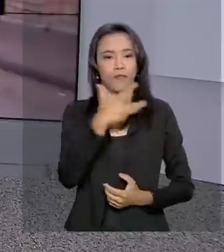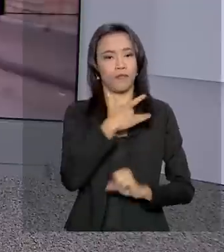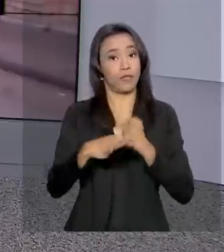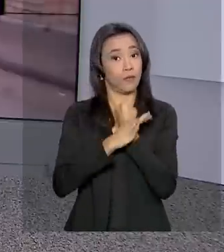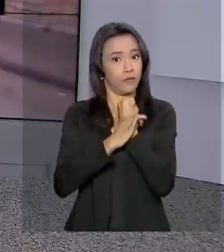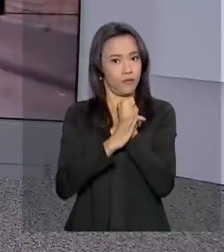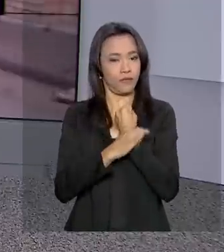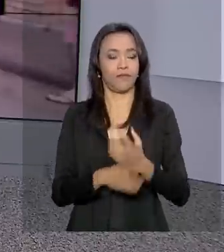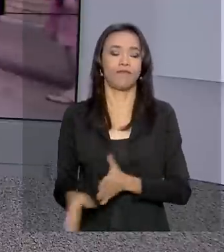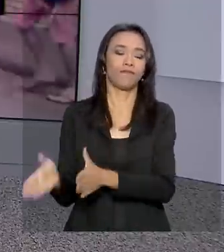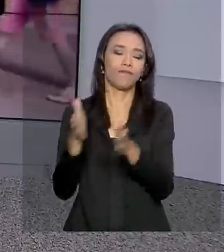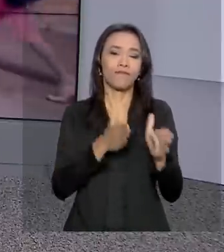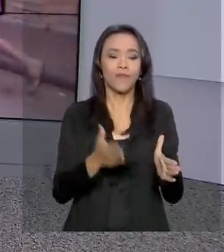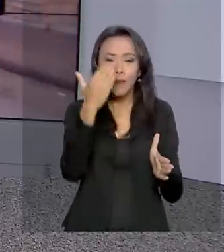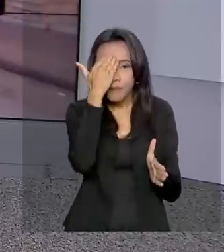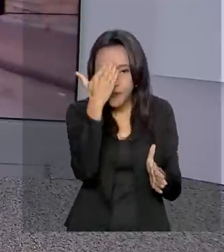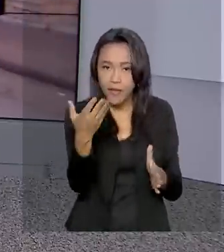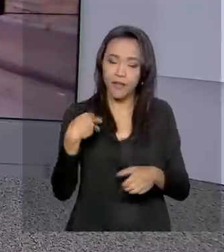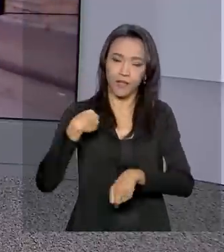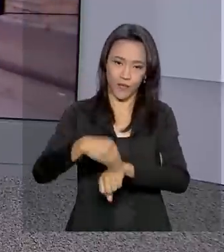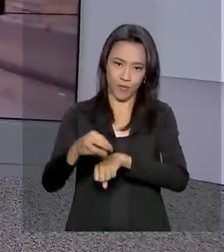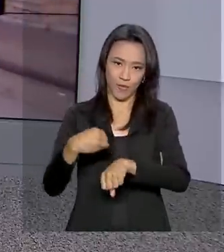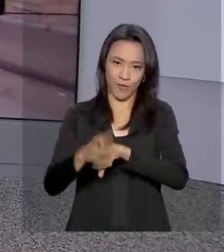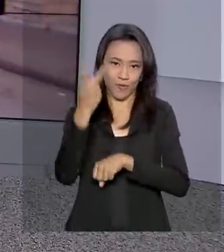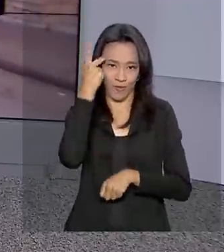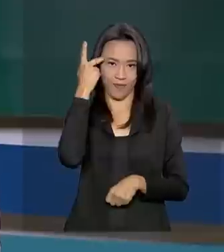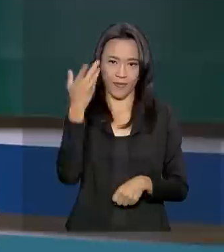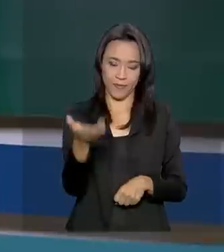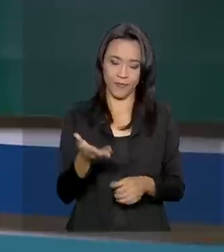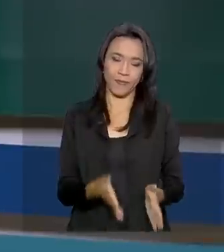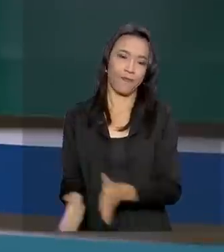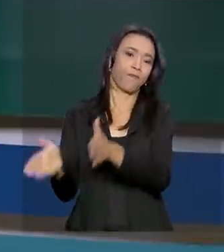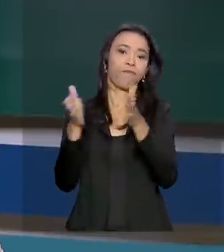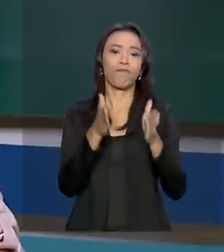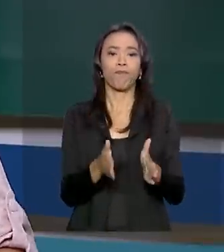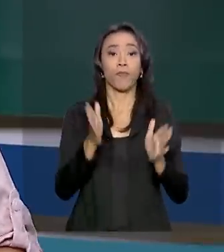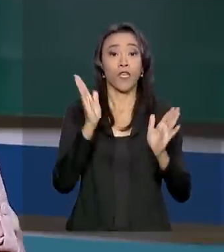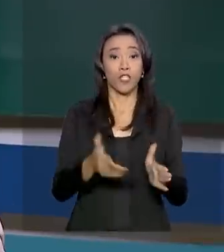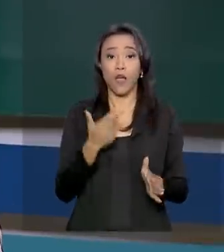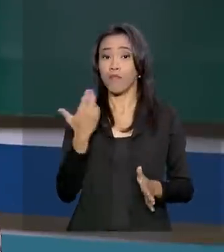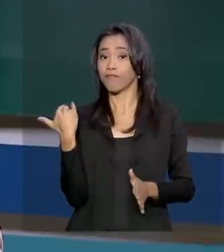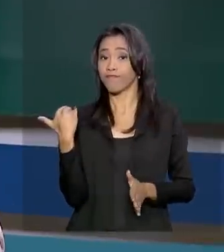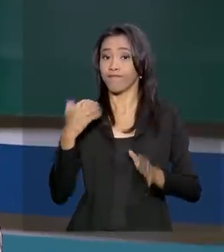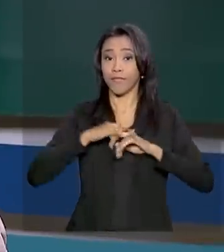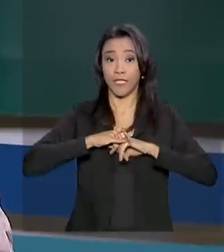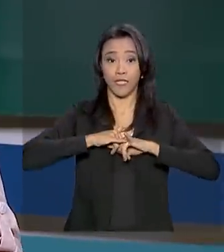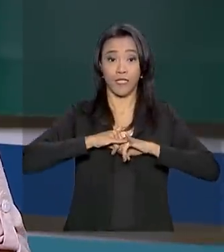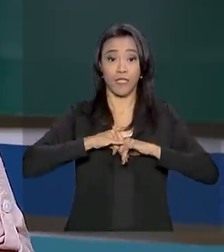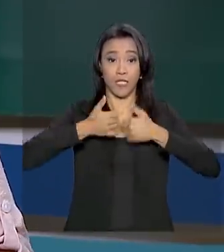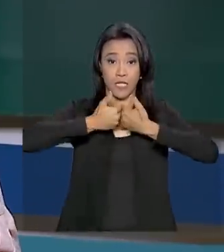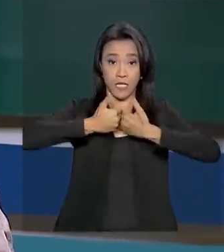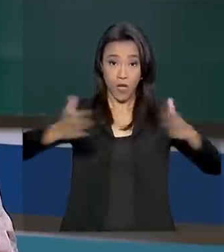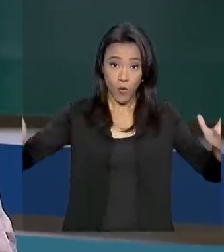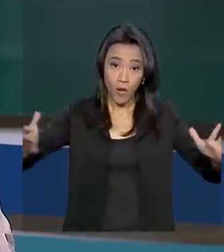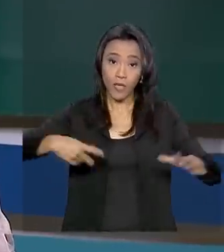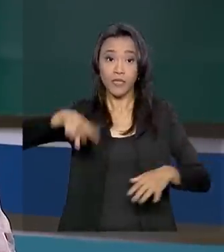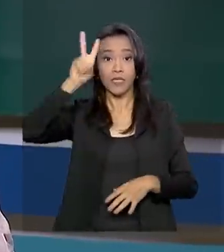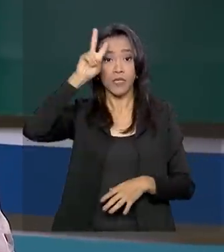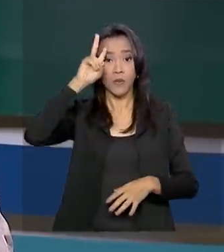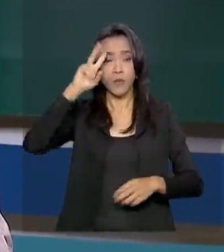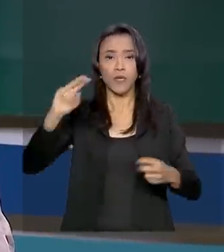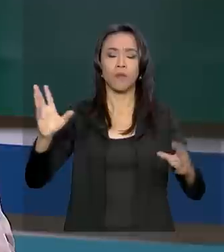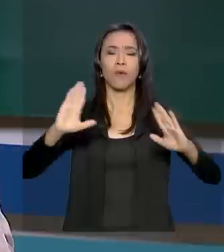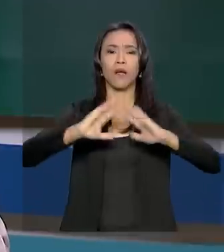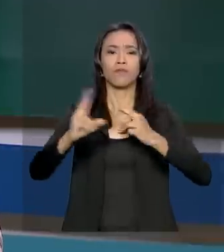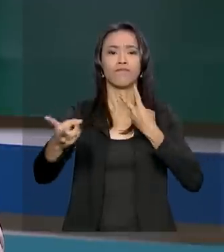Obrigada, Ricardo, pelas suas informações ao vivo, direto de São Paulo. Foi inaugurada nesta segunda-feira uma unidade prisional em Planaltina